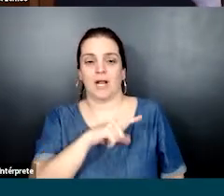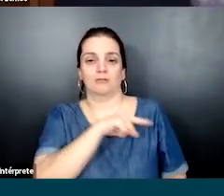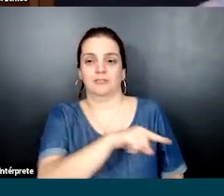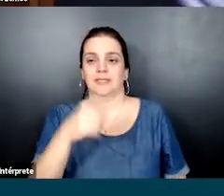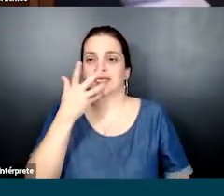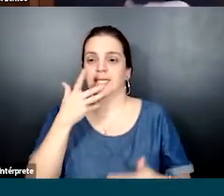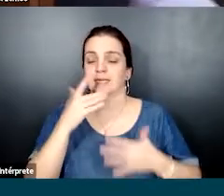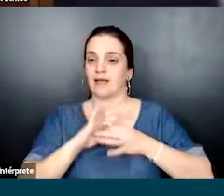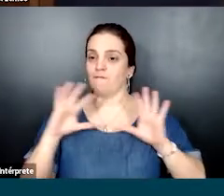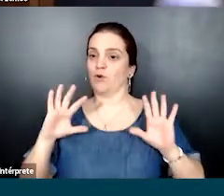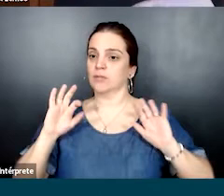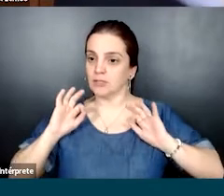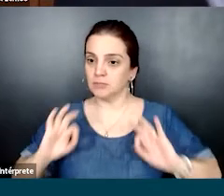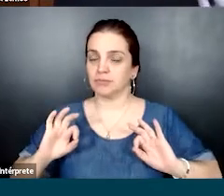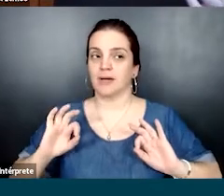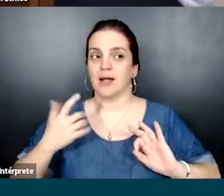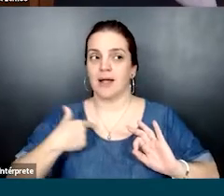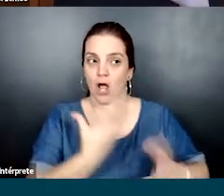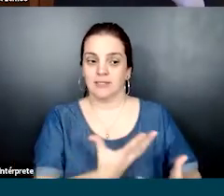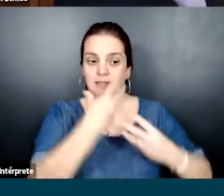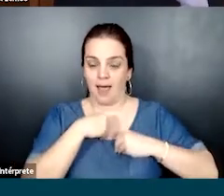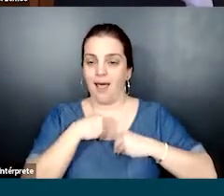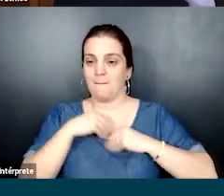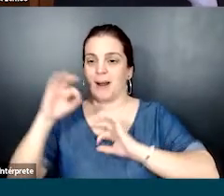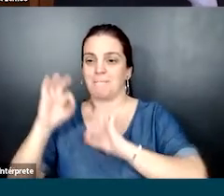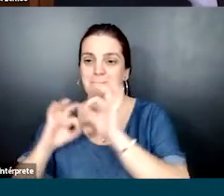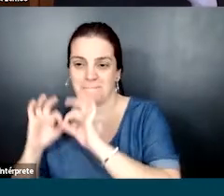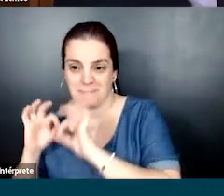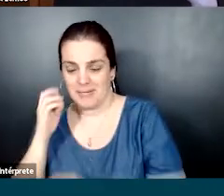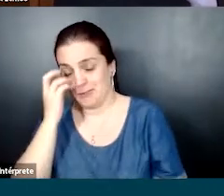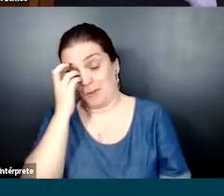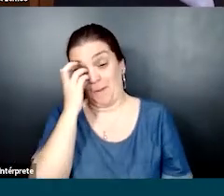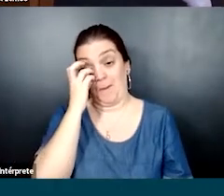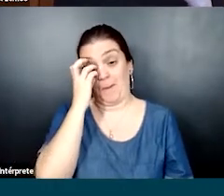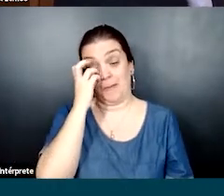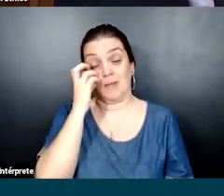precisava para deixar as crianças à vontade, enfim, e ter os aprendizados que a gente precisava.